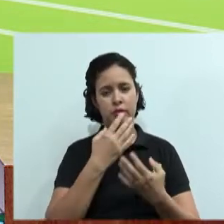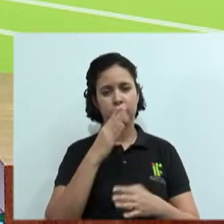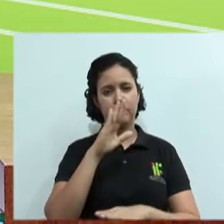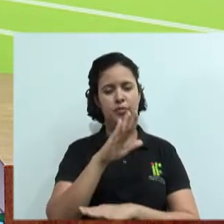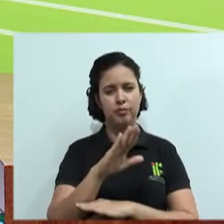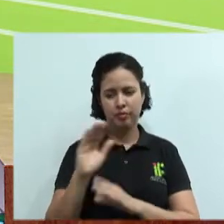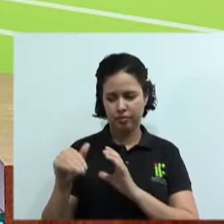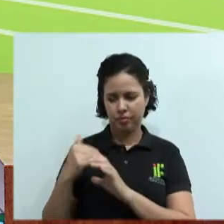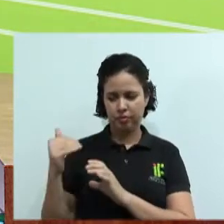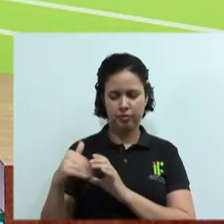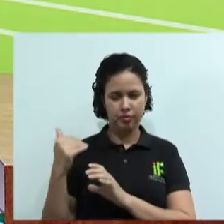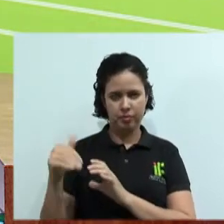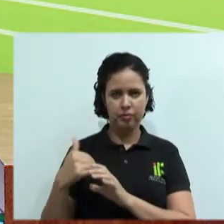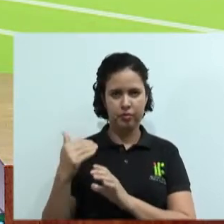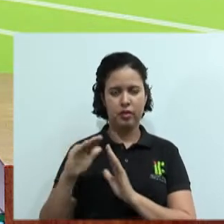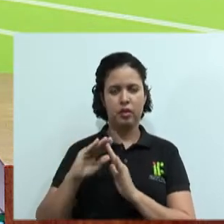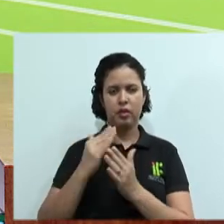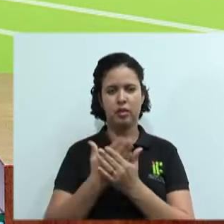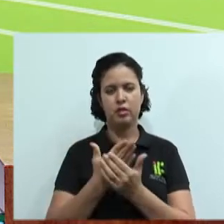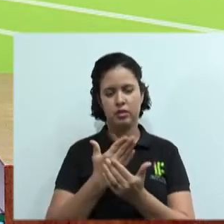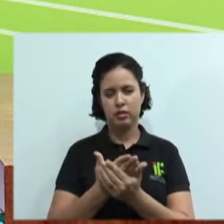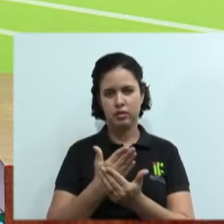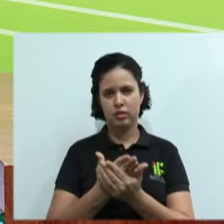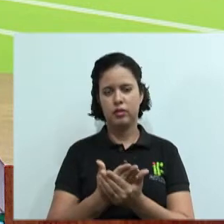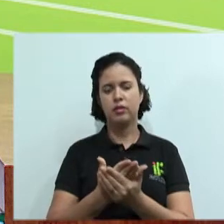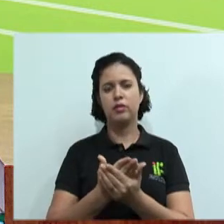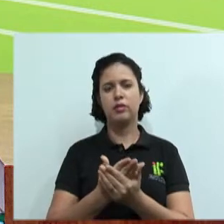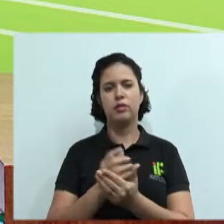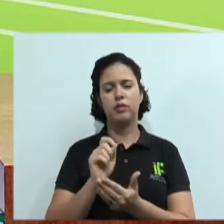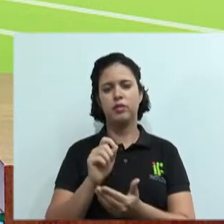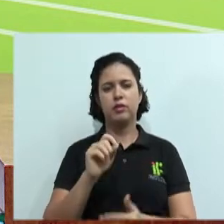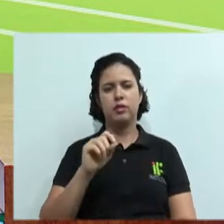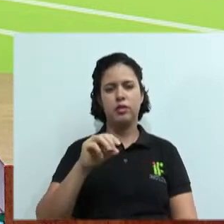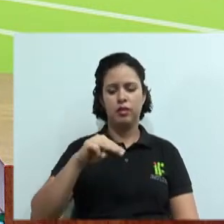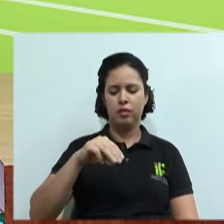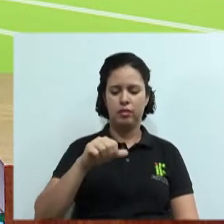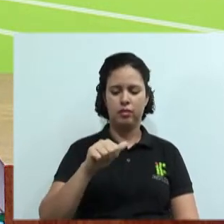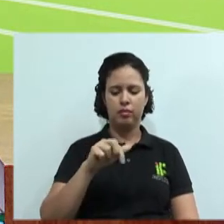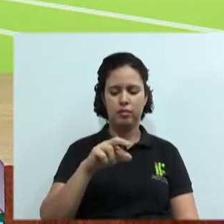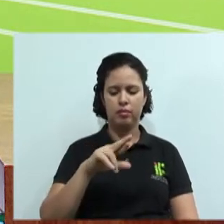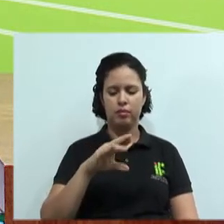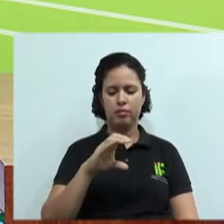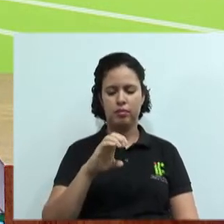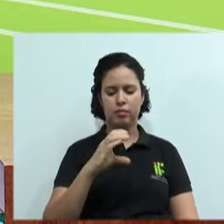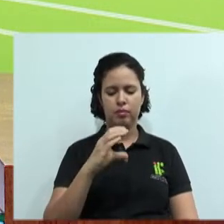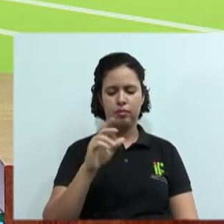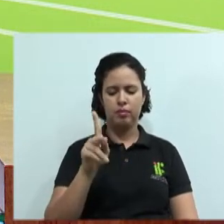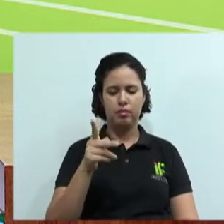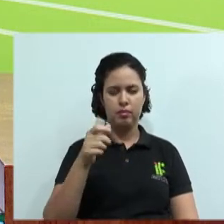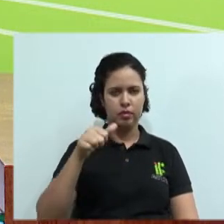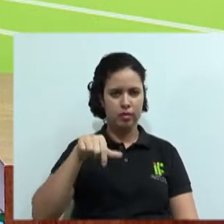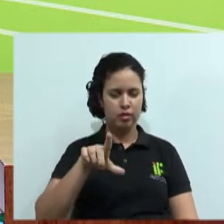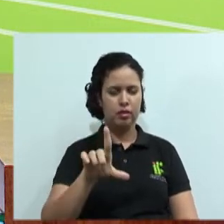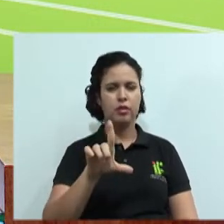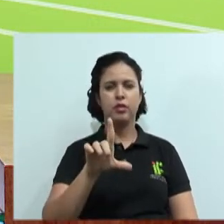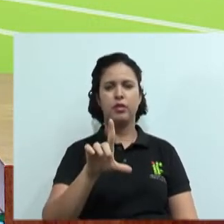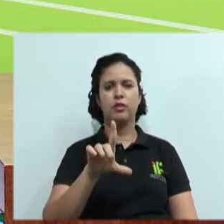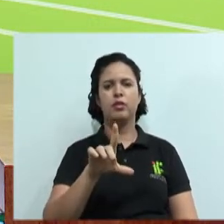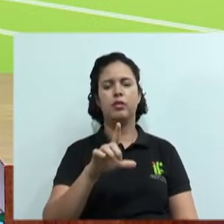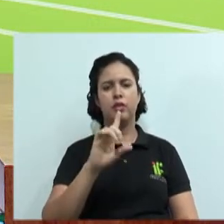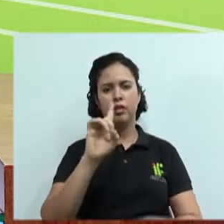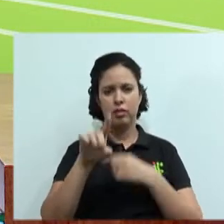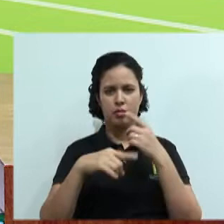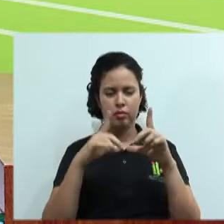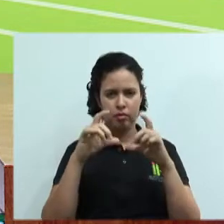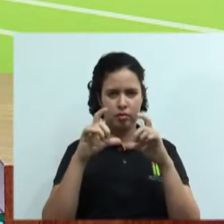professor. Escola Marechal Rondon, lá da extensão Marco Azul. Muito bem, a professora Celiane. Olha, professora, manda depois uma